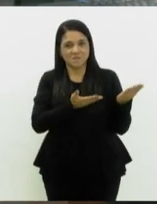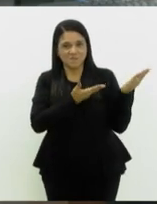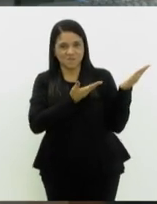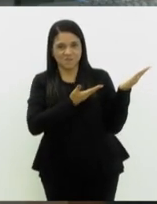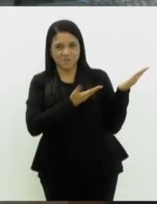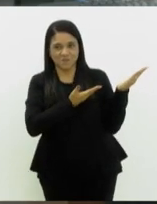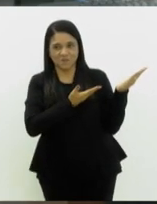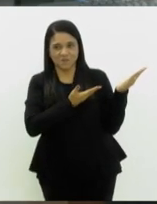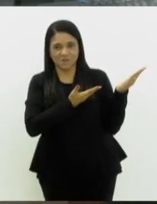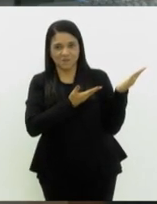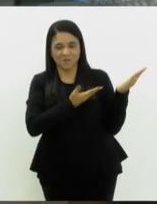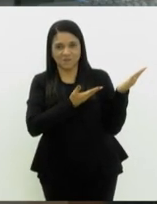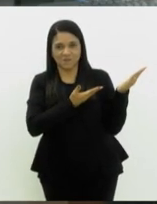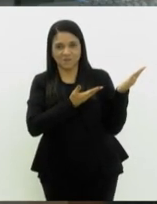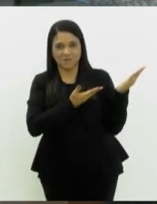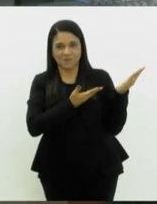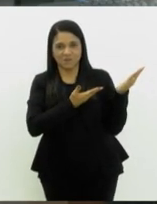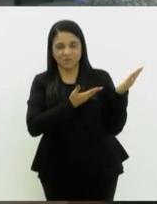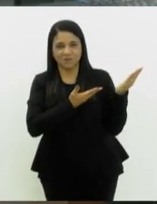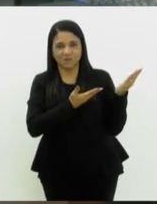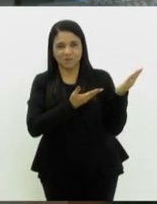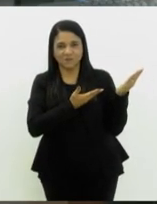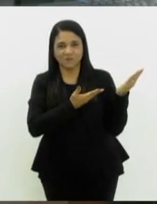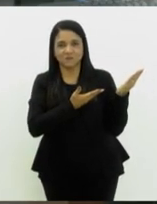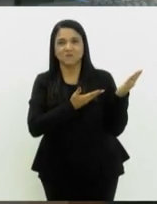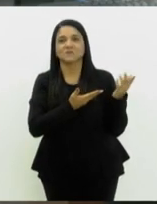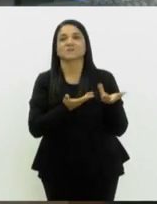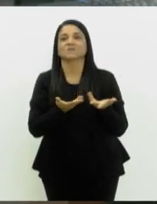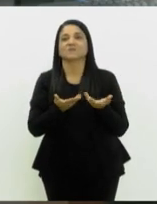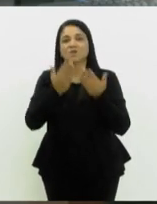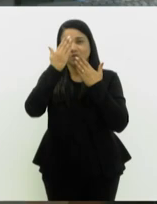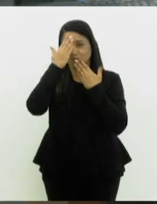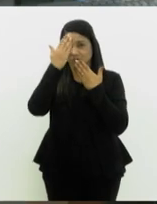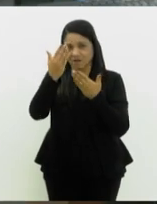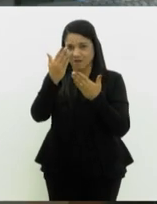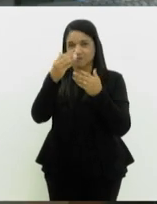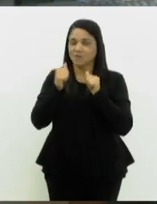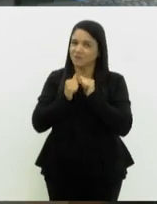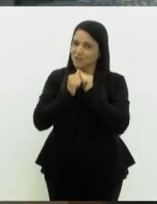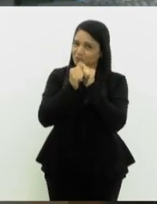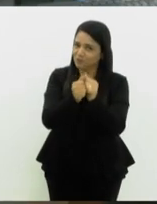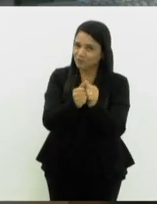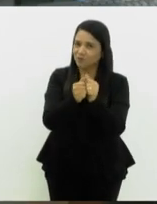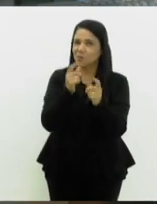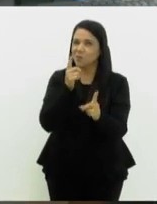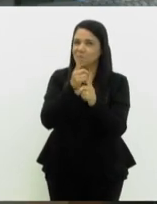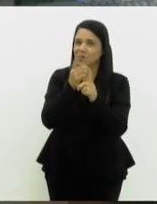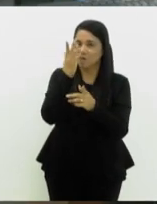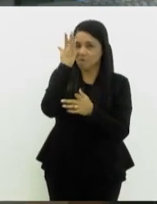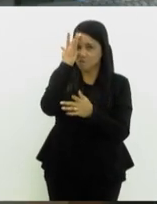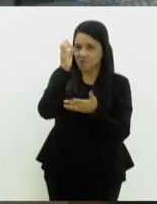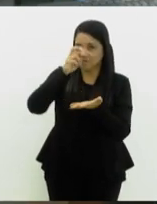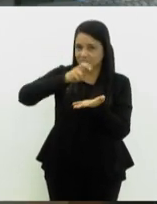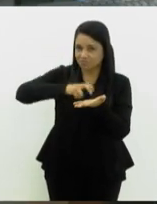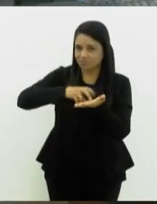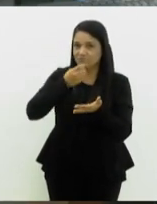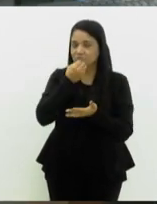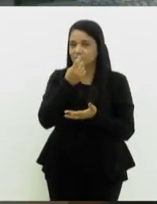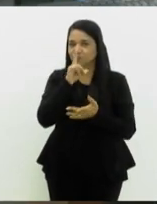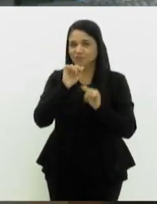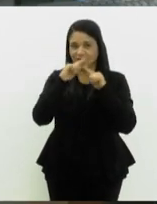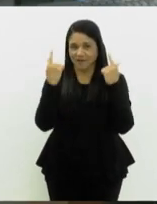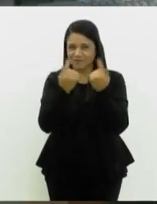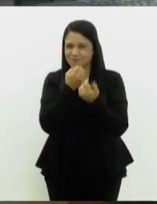.rj.gov.br. Obrigado pela sua companhia. A gente se encontra amanhã aqui no Bom Dia Alerj. Um